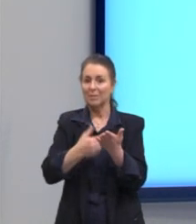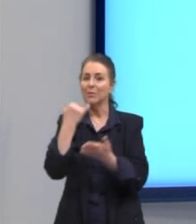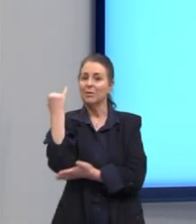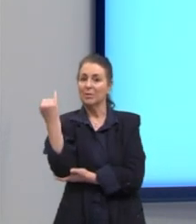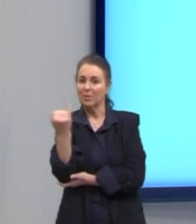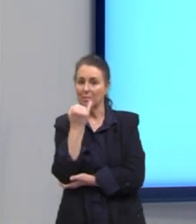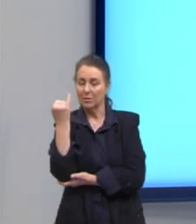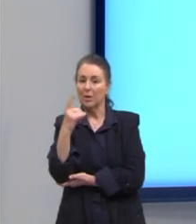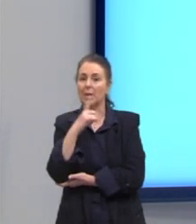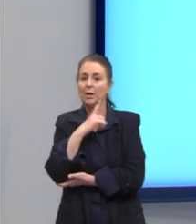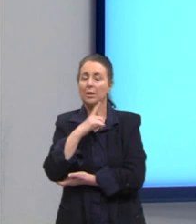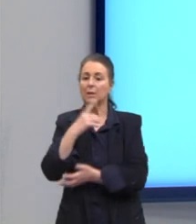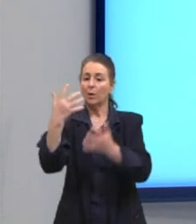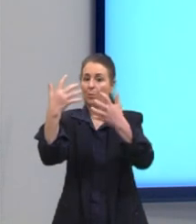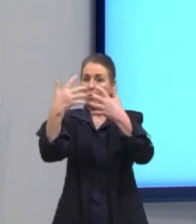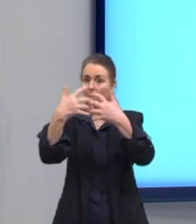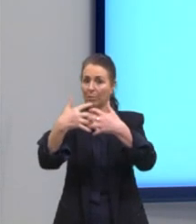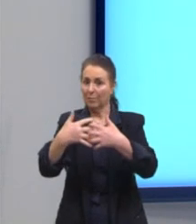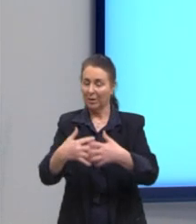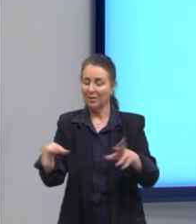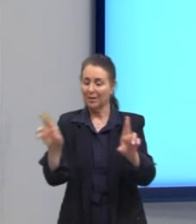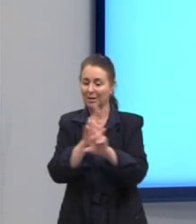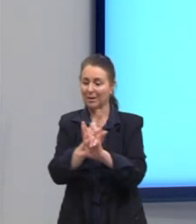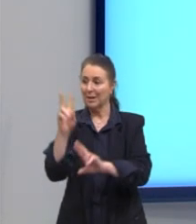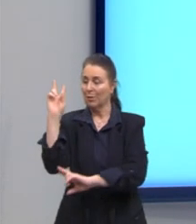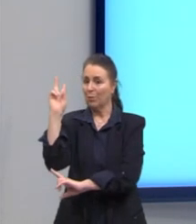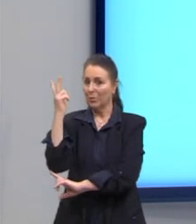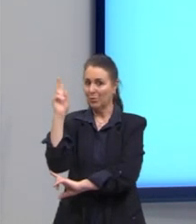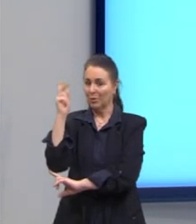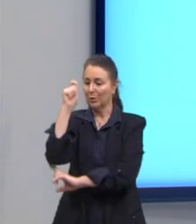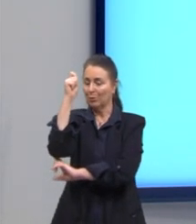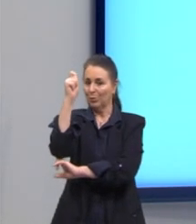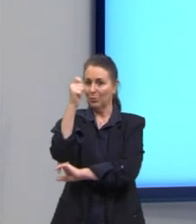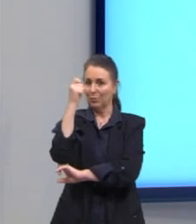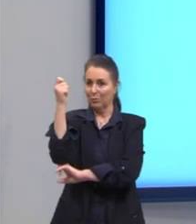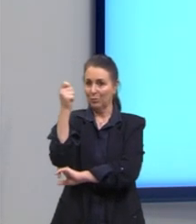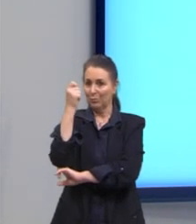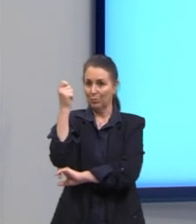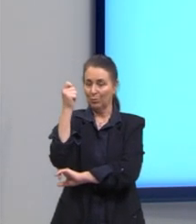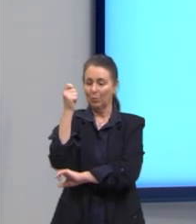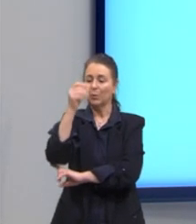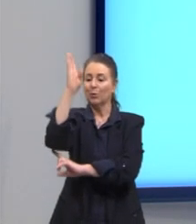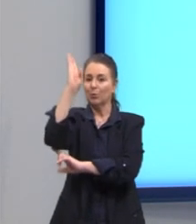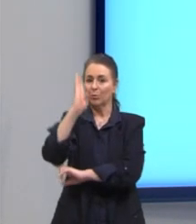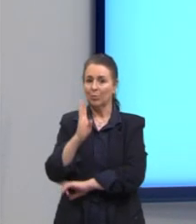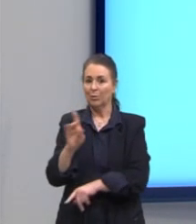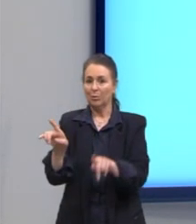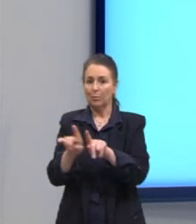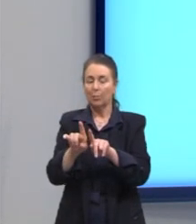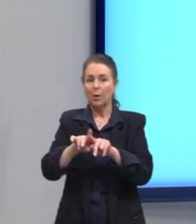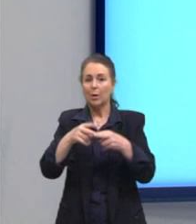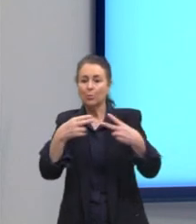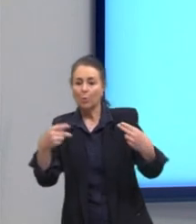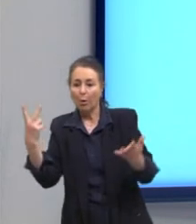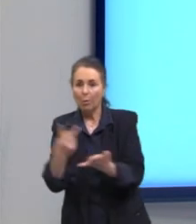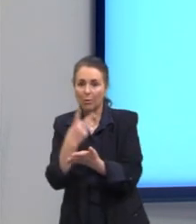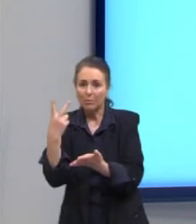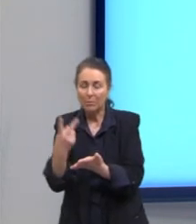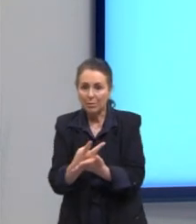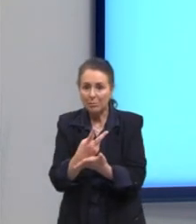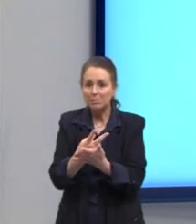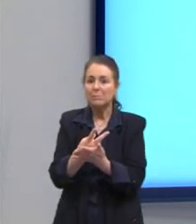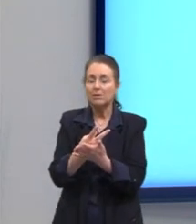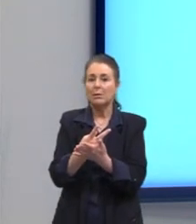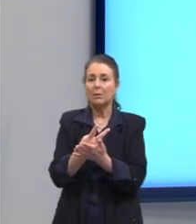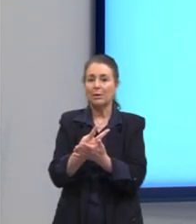E ele possui uma complexa relação com a história, né, do Rio Grande do Sul, com a história do Brasil, os acontecimentos de pano de fundo